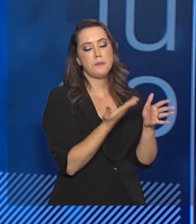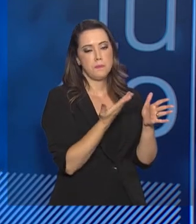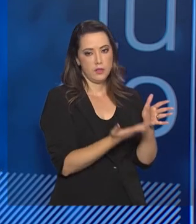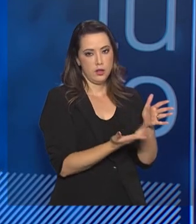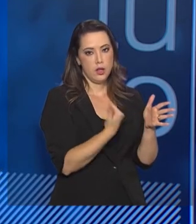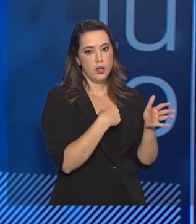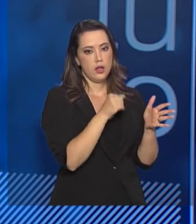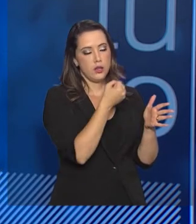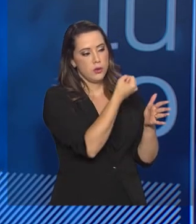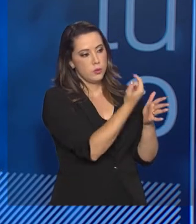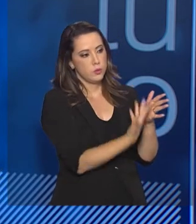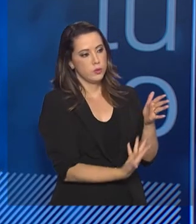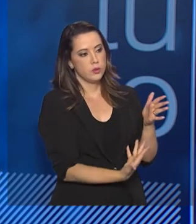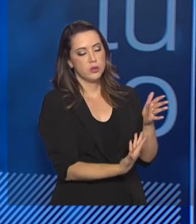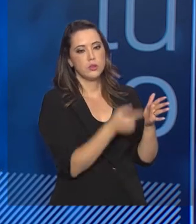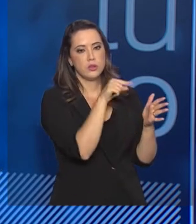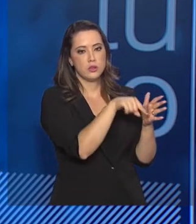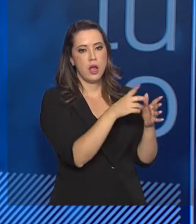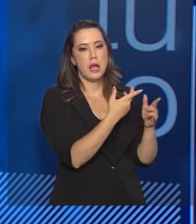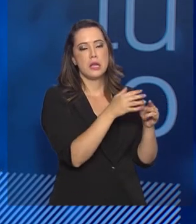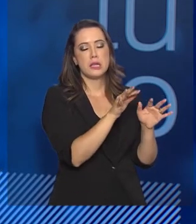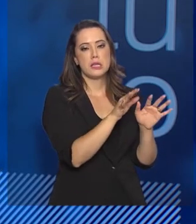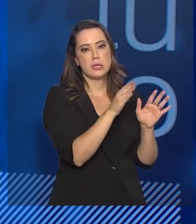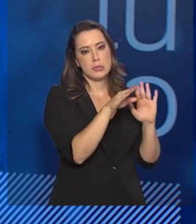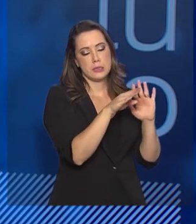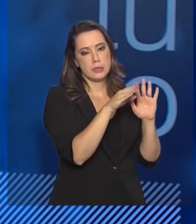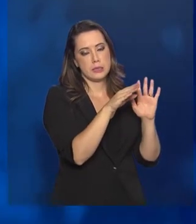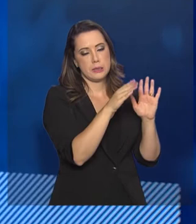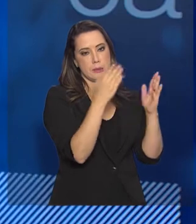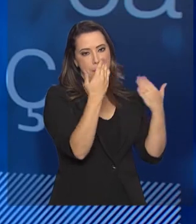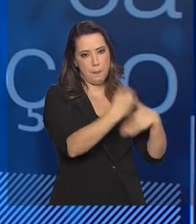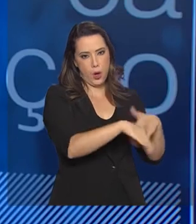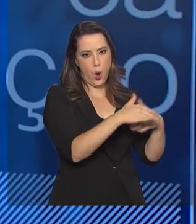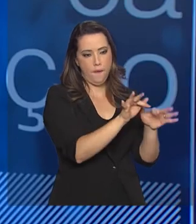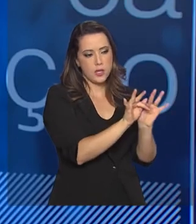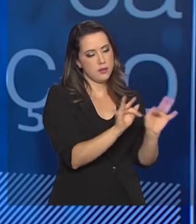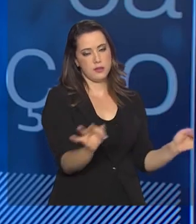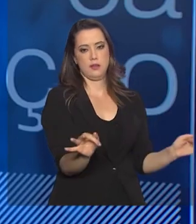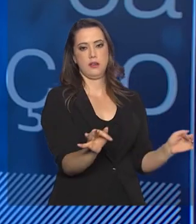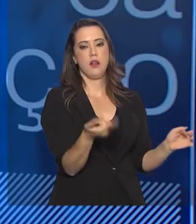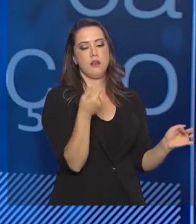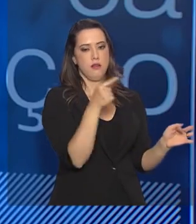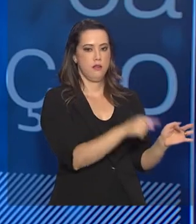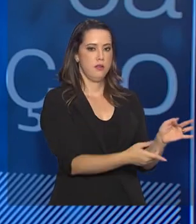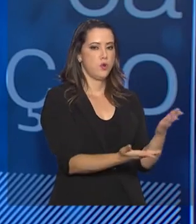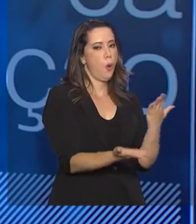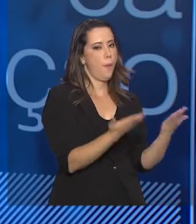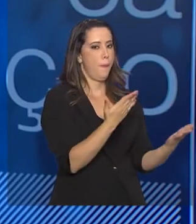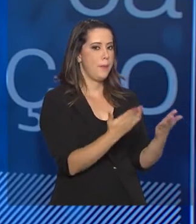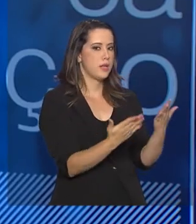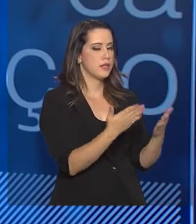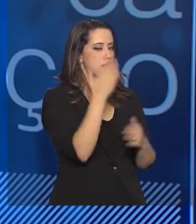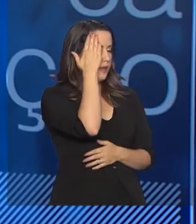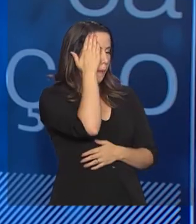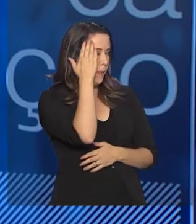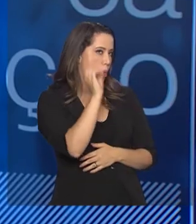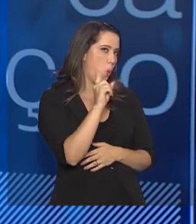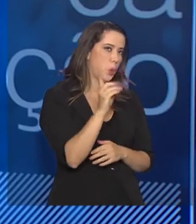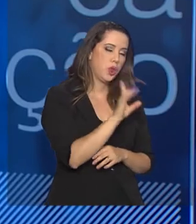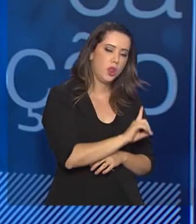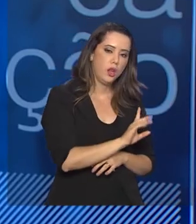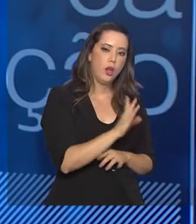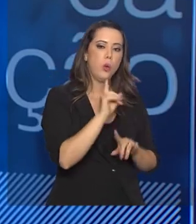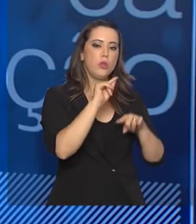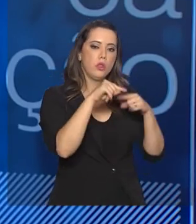o conteúdo. As provas eram bem mais simples do ponto de vista de medir o conhecimento do aluno. E aí, quando ele